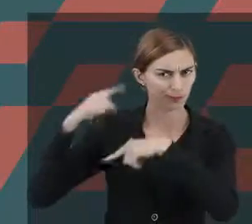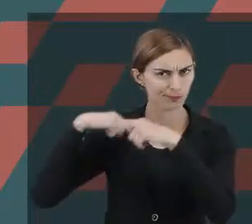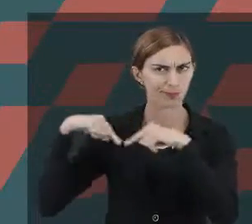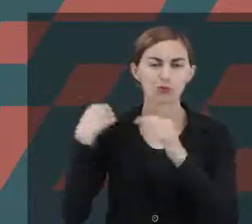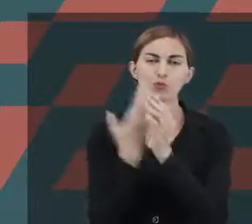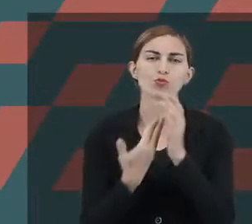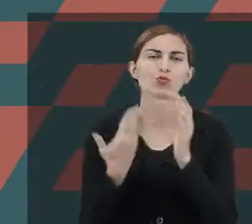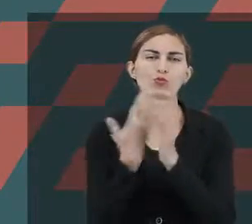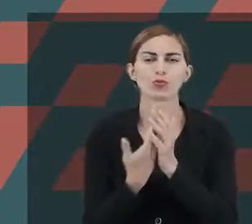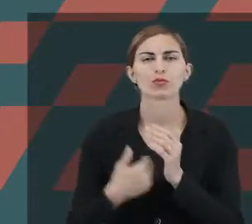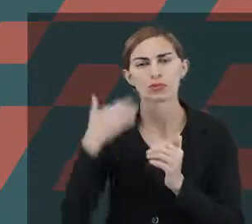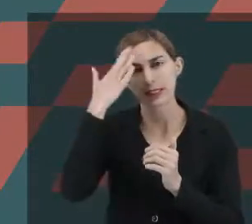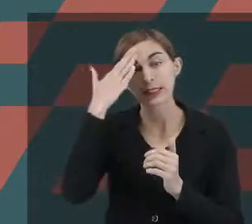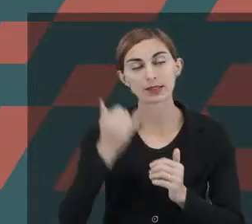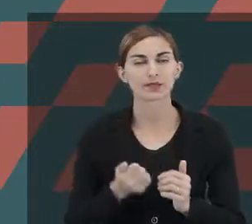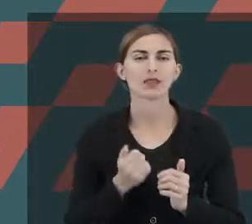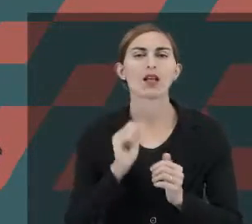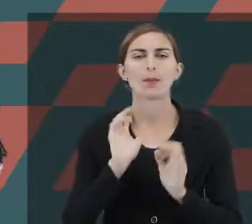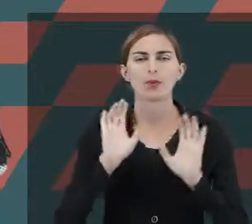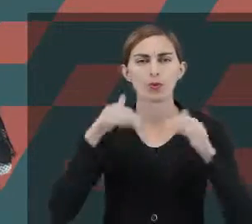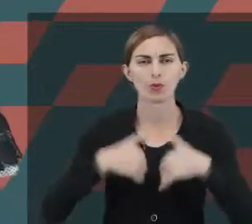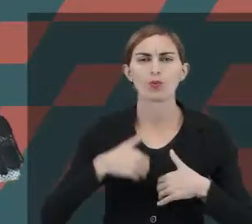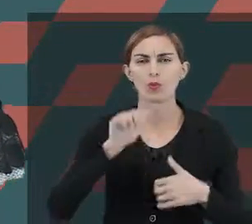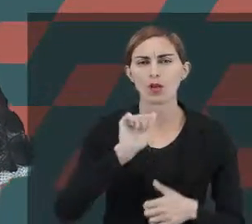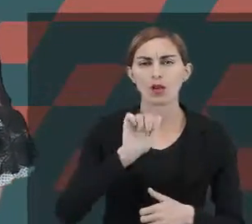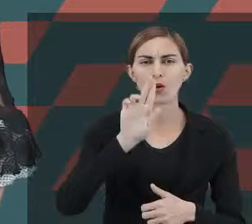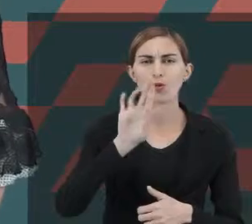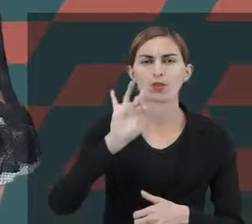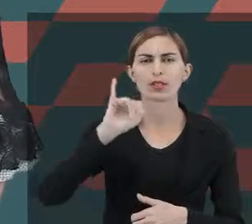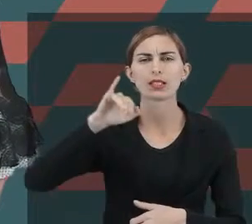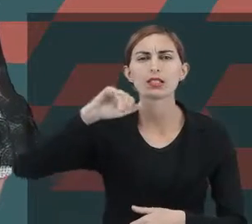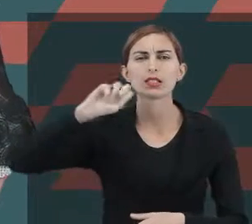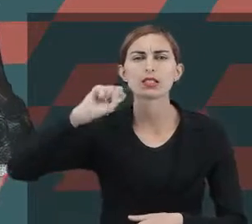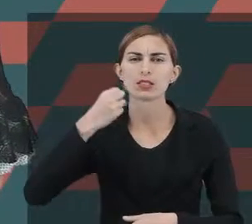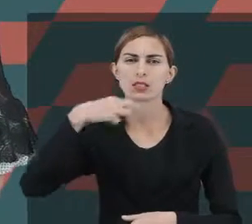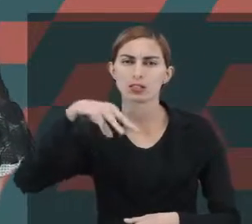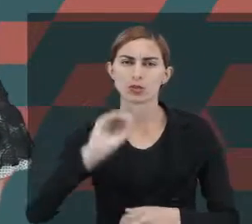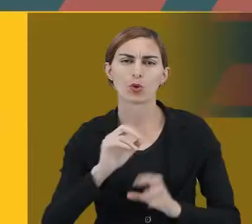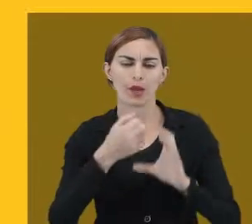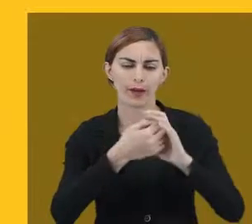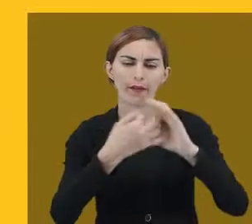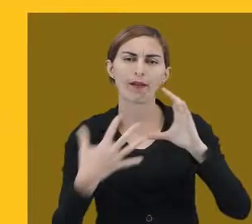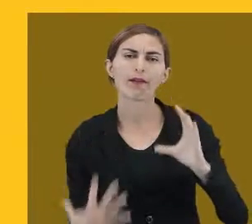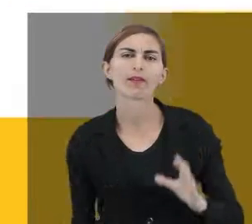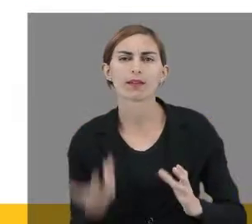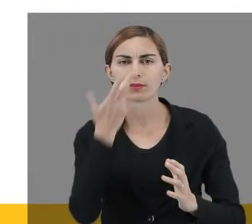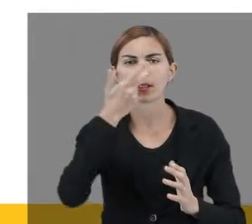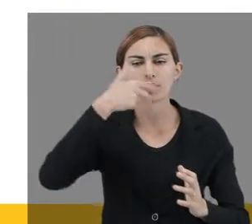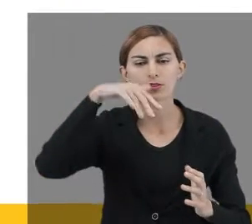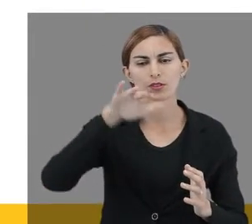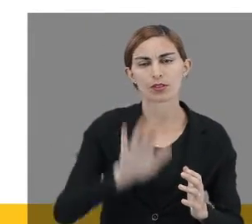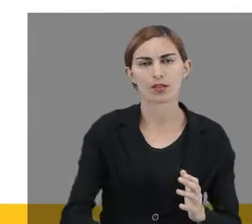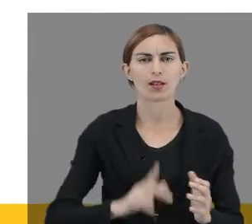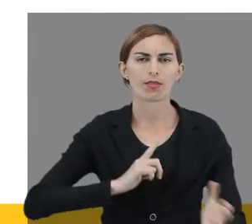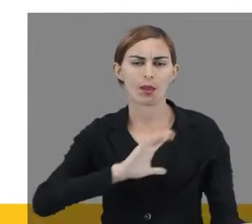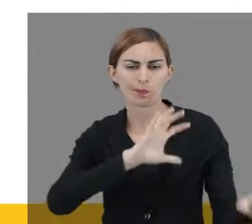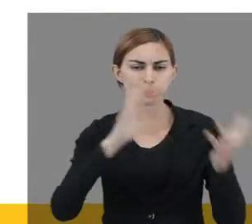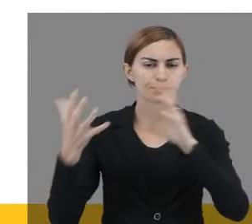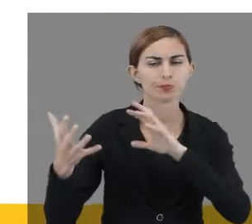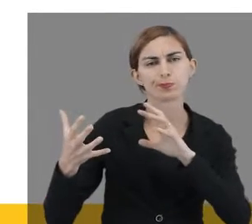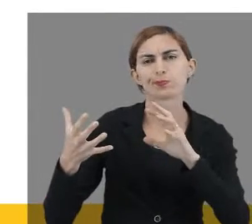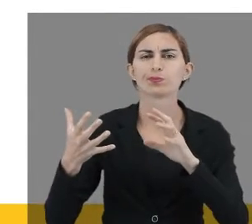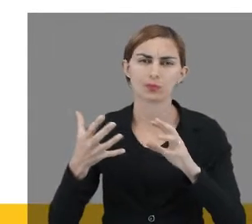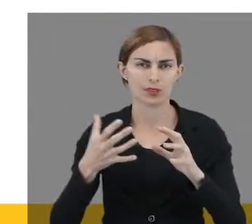Retomando um pouco os nossos estudos, nós sabemos que o autismo pode ser definido como aquela característica de crianças que têm